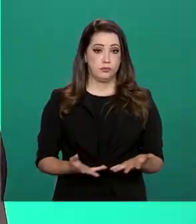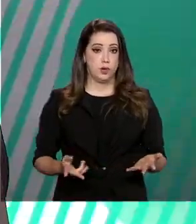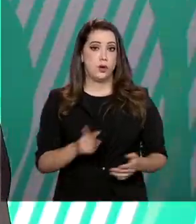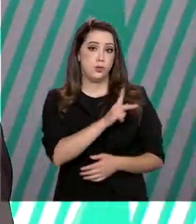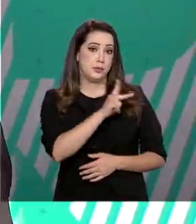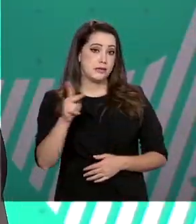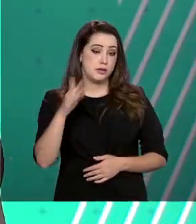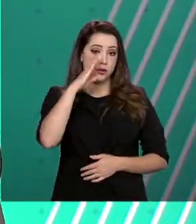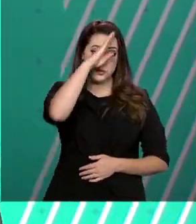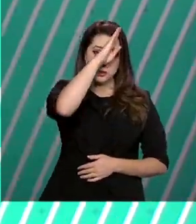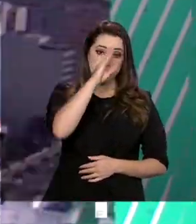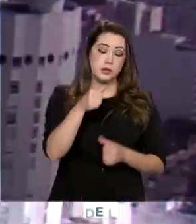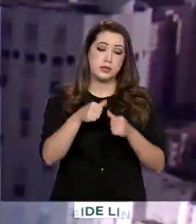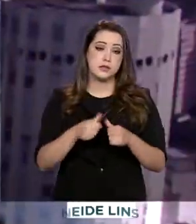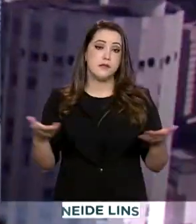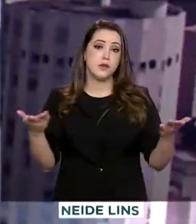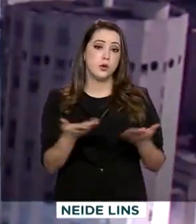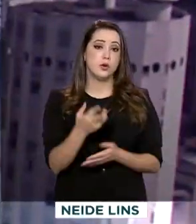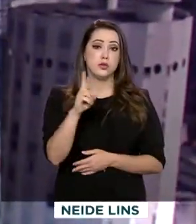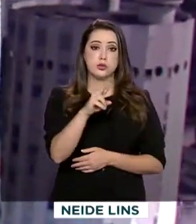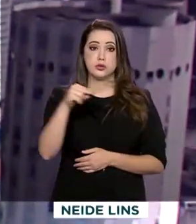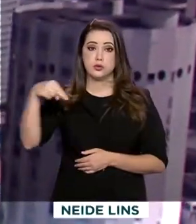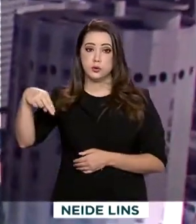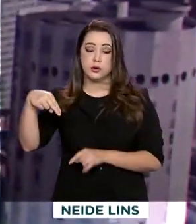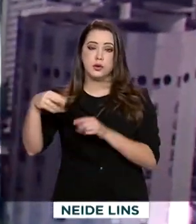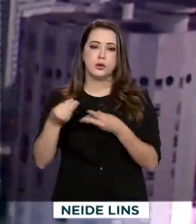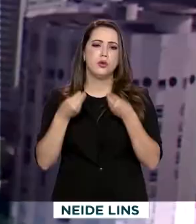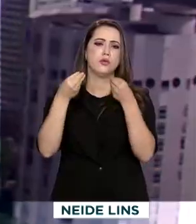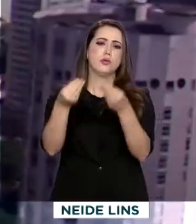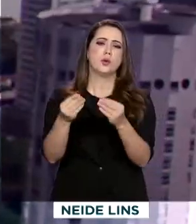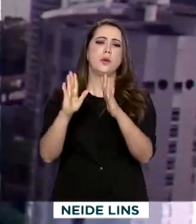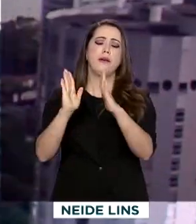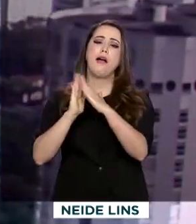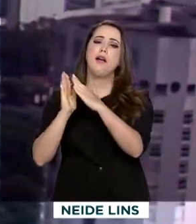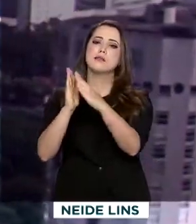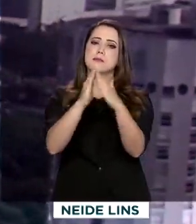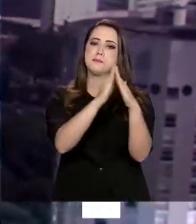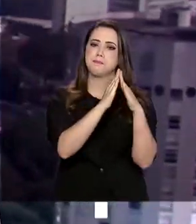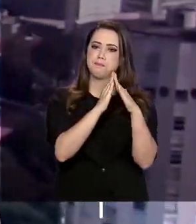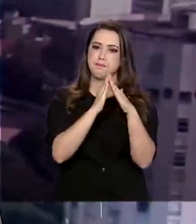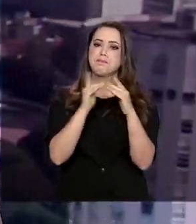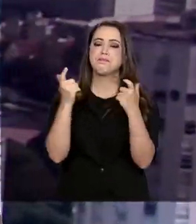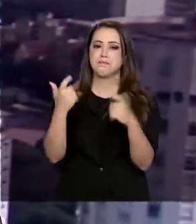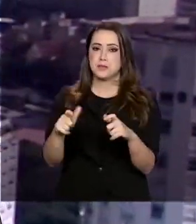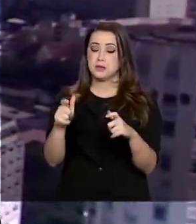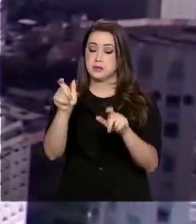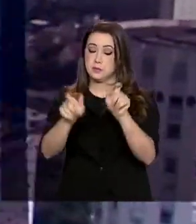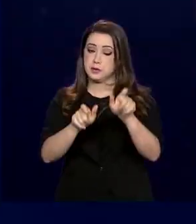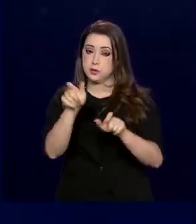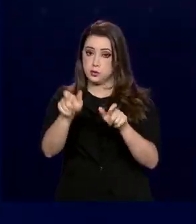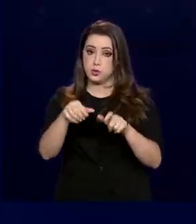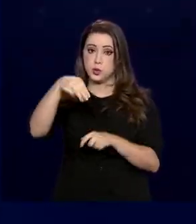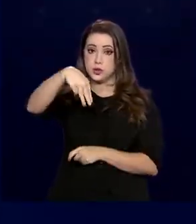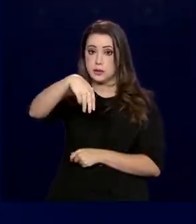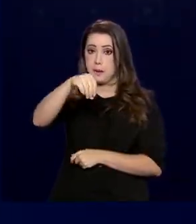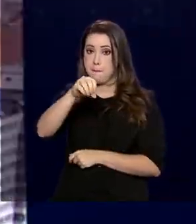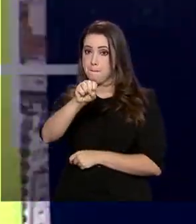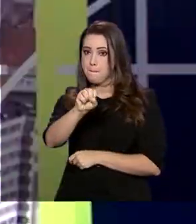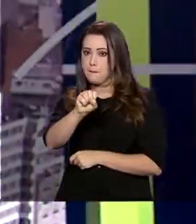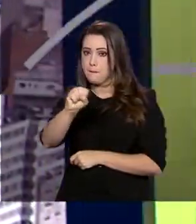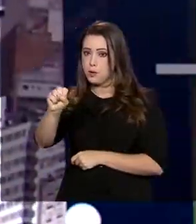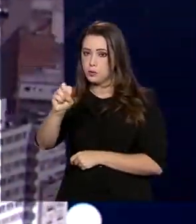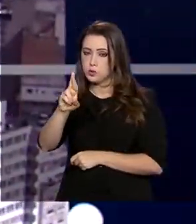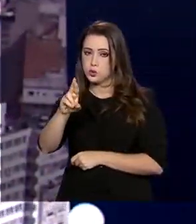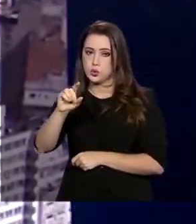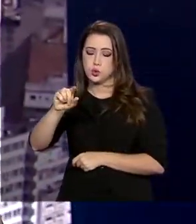presidente Jair Bolsonaro esteve hoje no Rio Grande do Norte e entregou casas à população de Mossoró. Desde o início do ano até